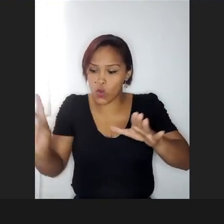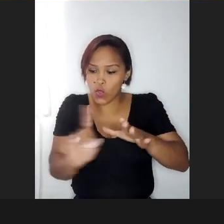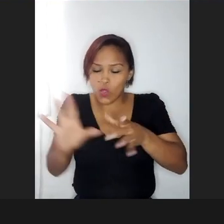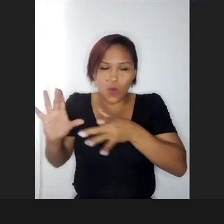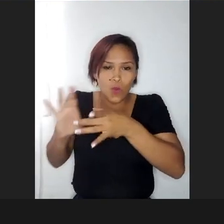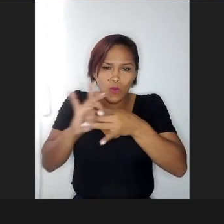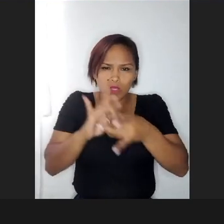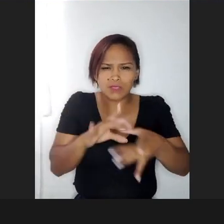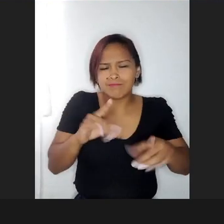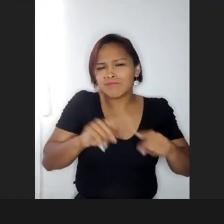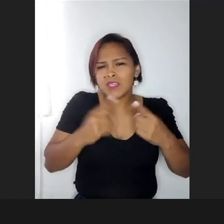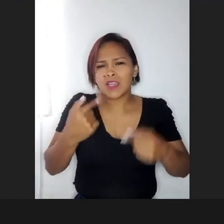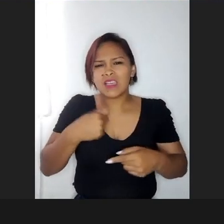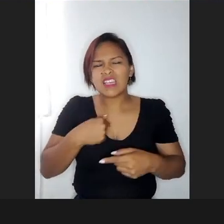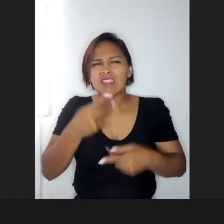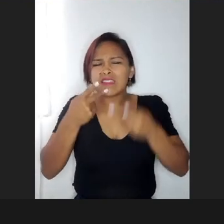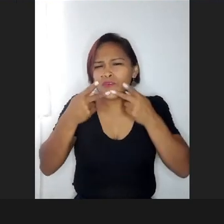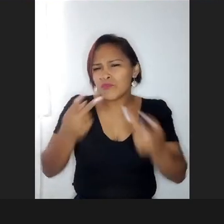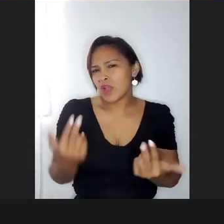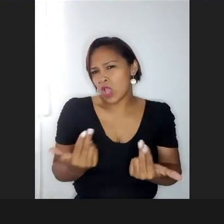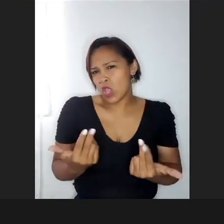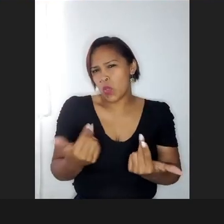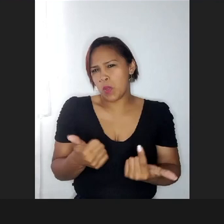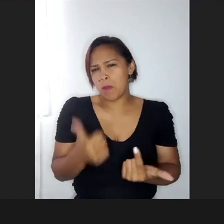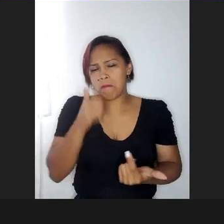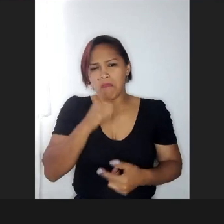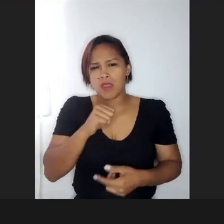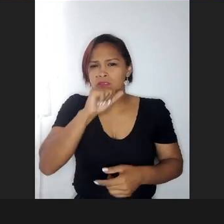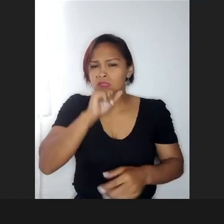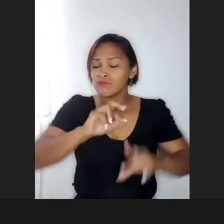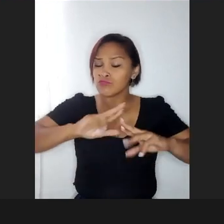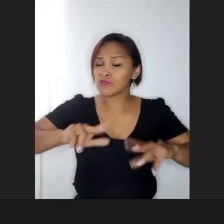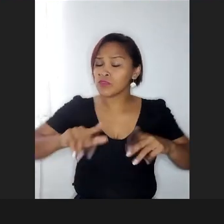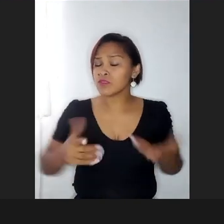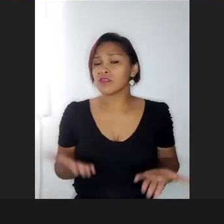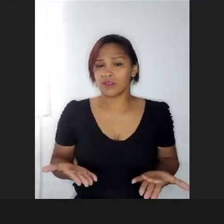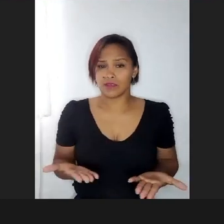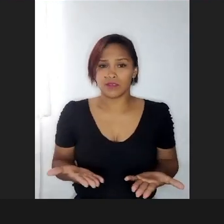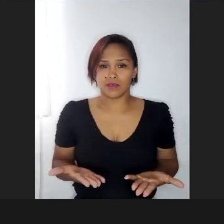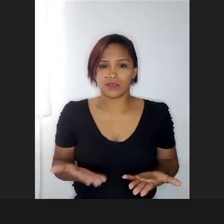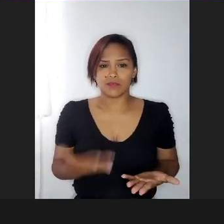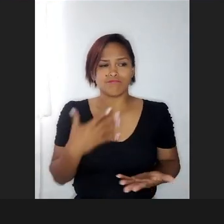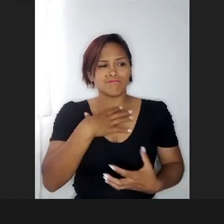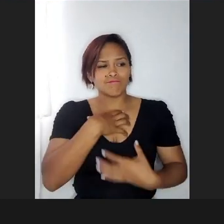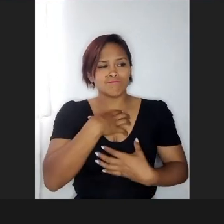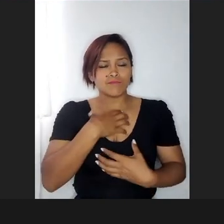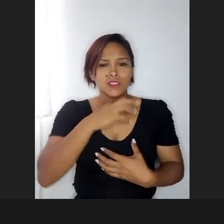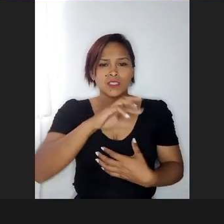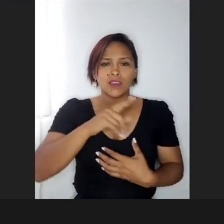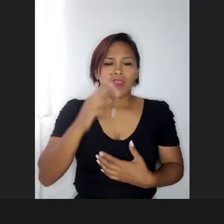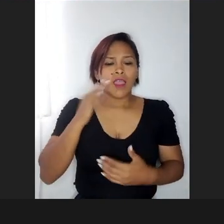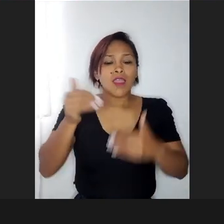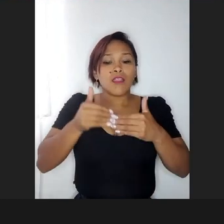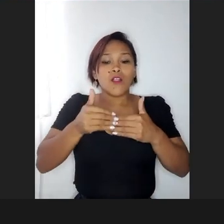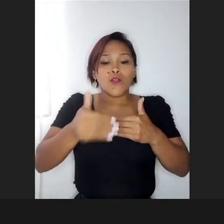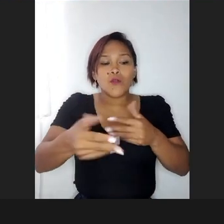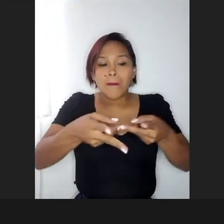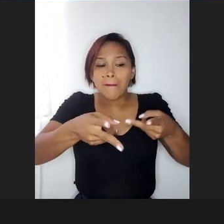eu falava, mas eles não estão falando sobre a minha maternidade, minha maternidade é diferente, né, então, e aí com o tempo eu fui